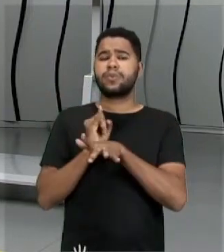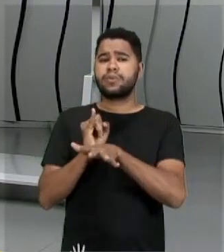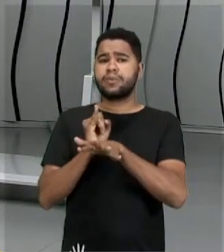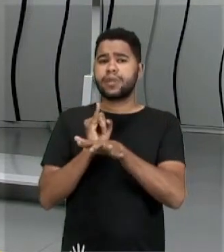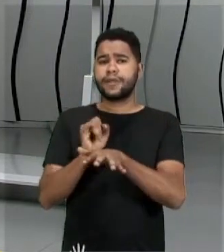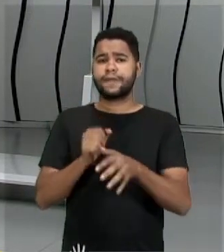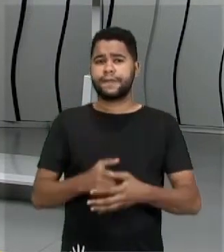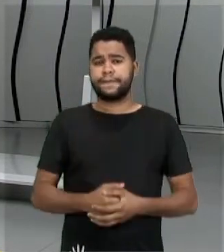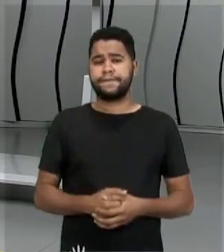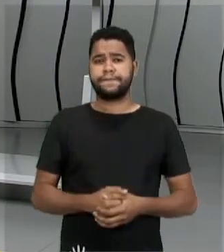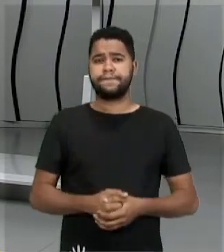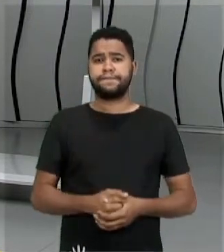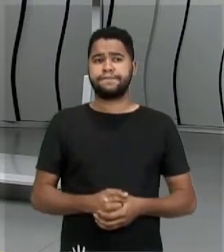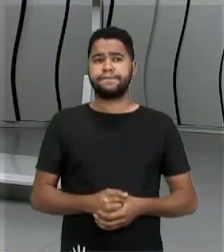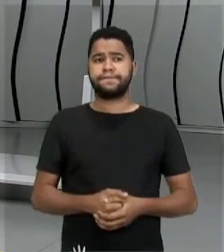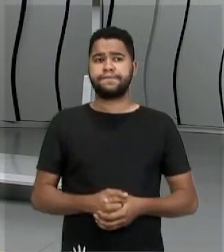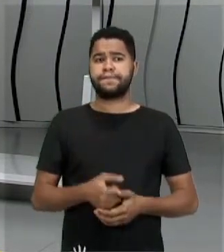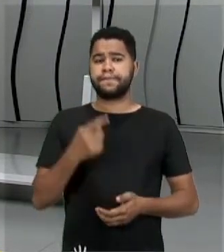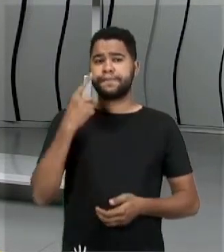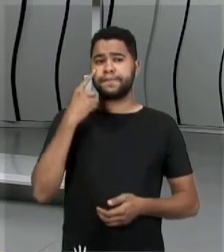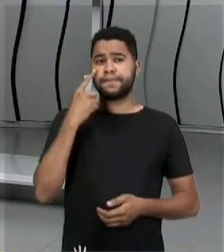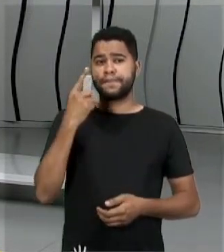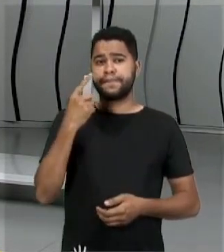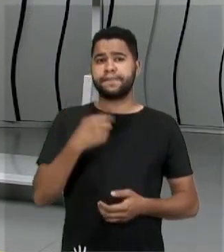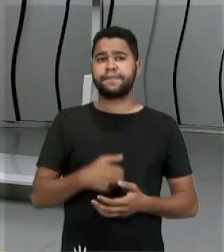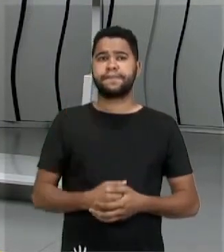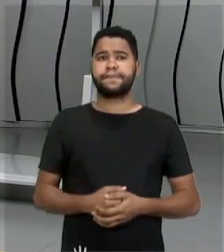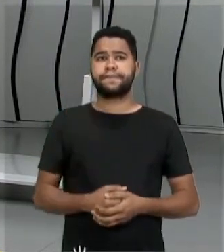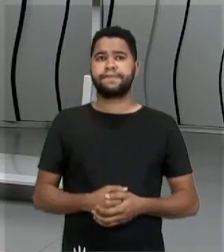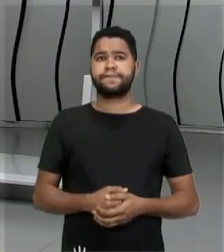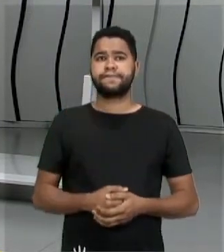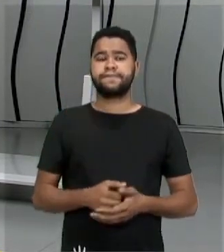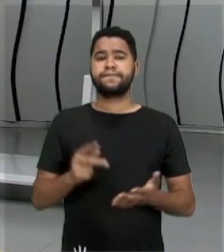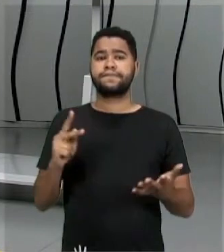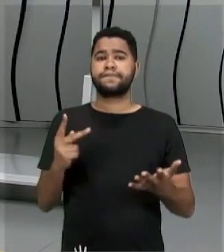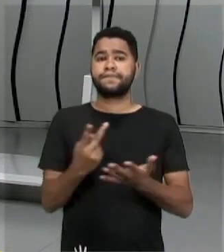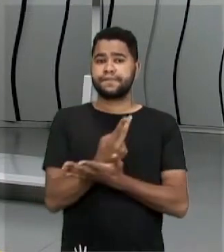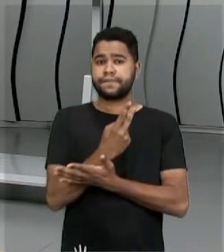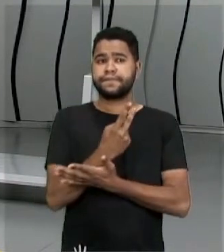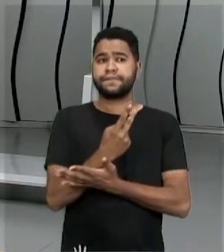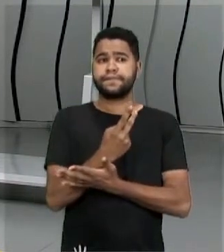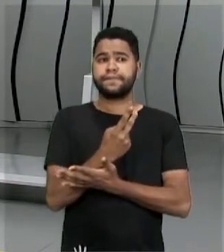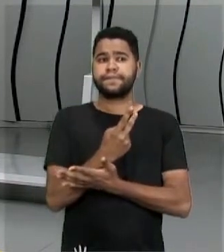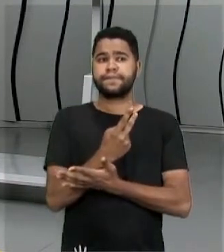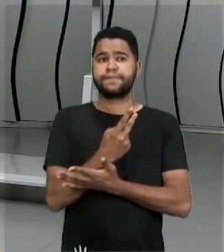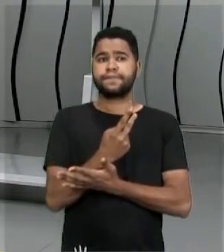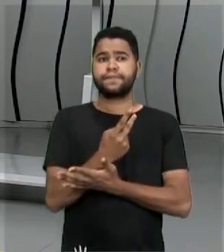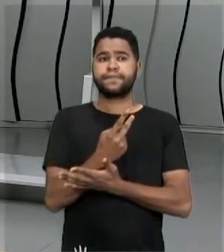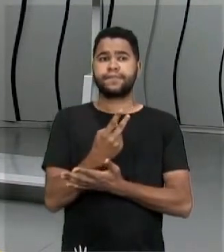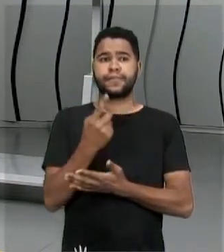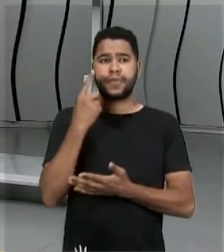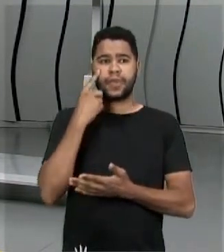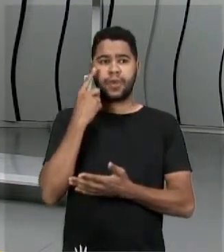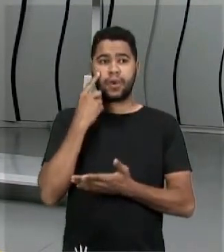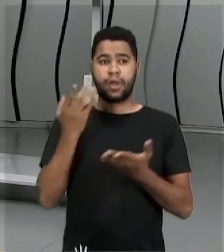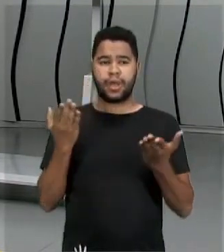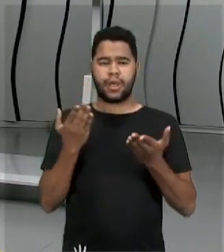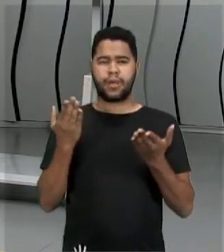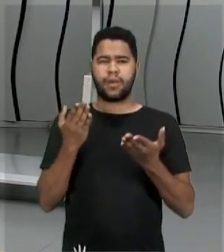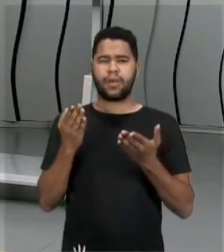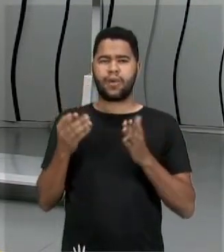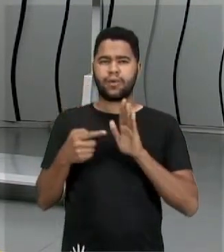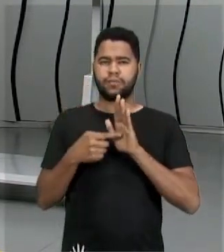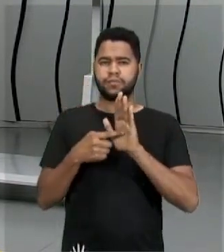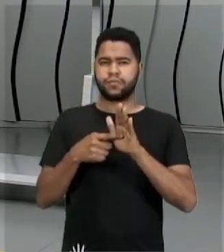sobreviver, tá? Então vamos ver como que acontecia isso? Vou chamar vocês na minha bancada para vocês